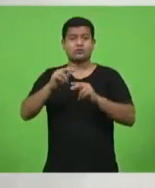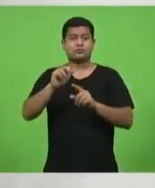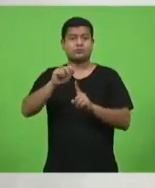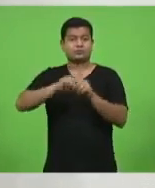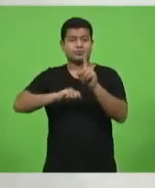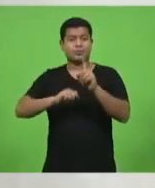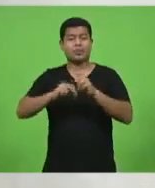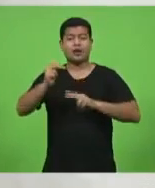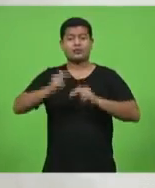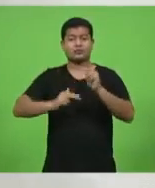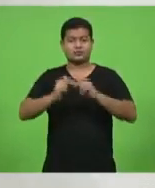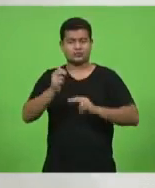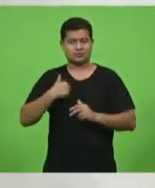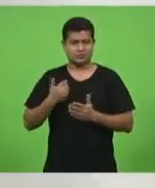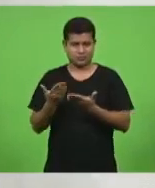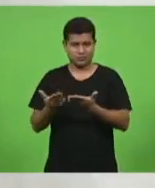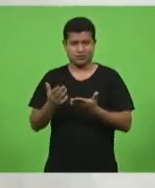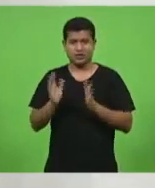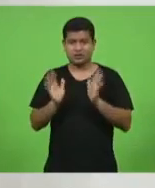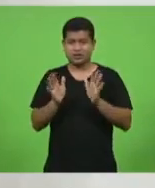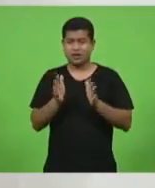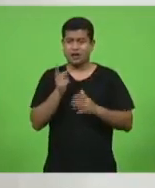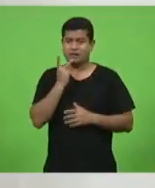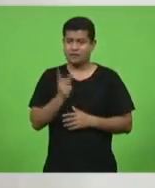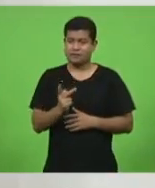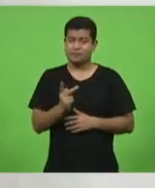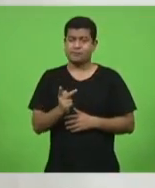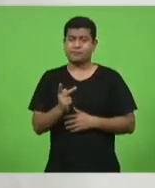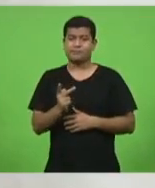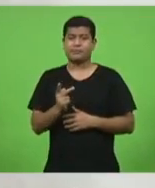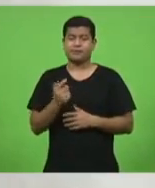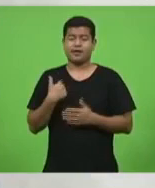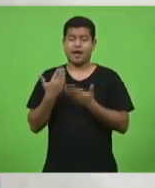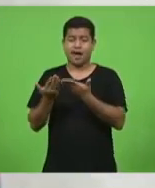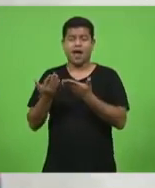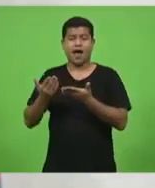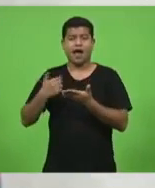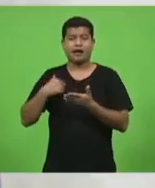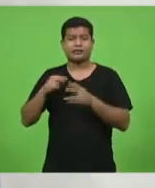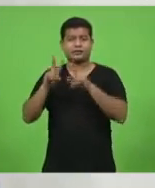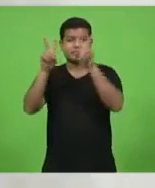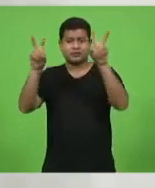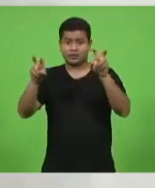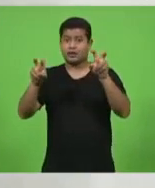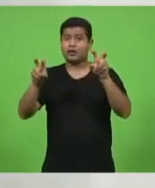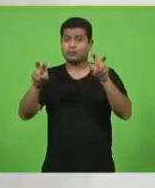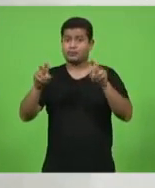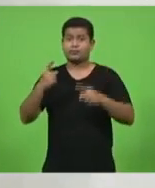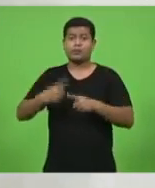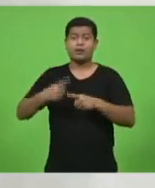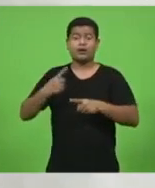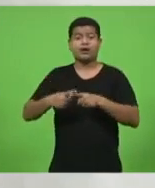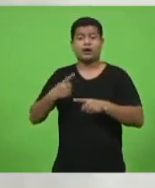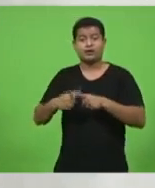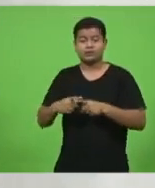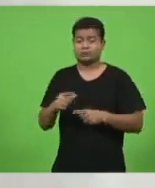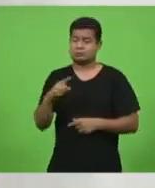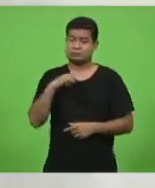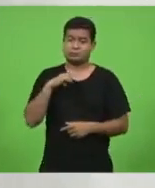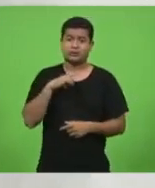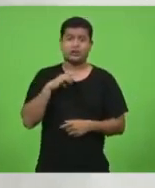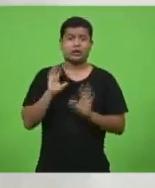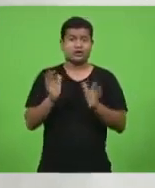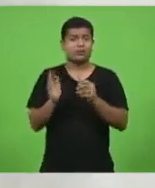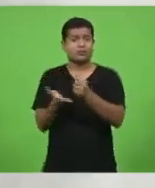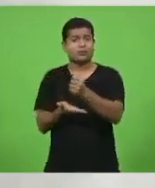falava, é claro que quando a revista superinteressante vai fazer uma matéria dessa é porque tem um estudo,